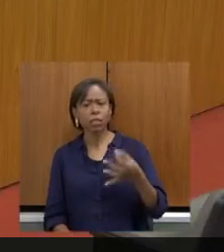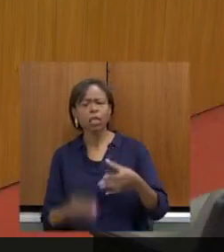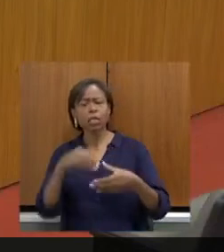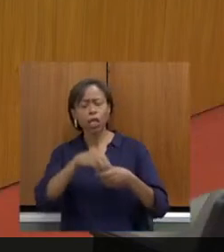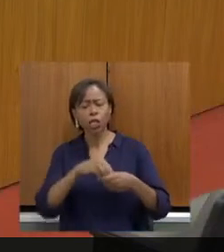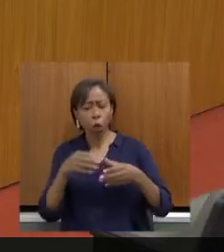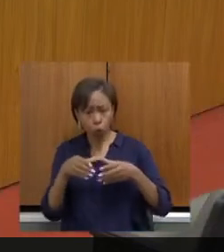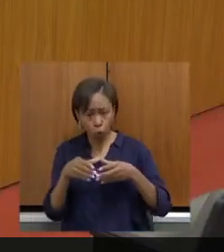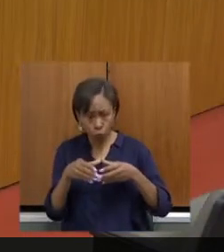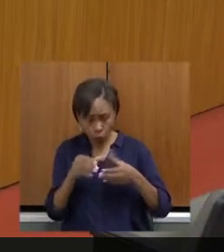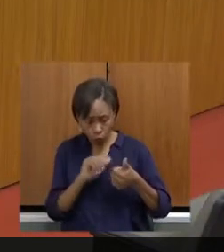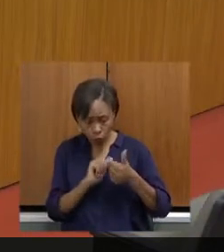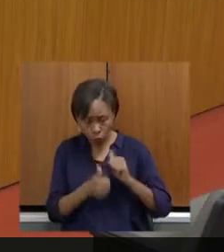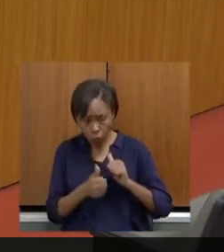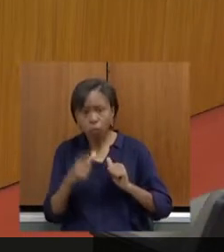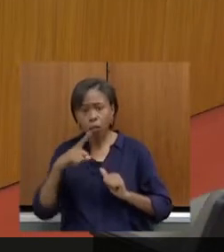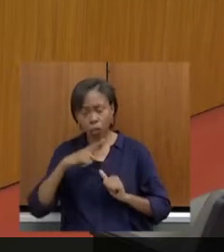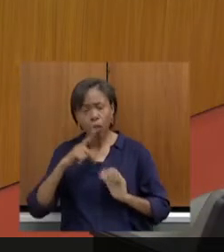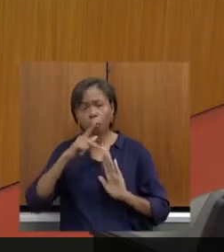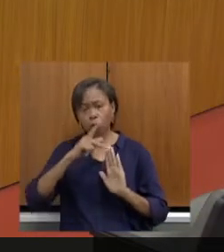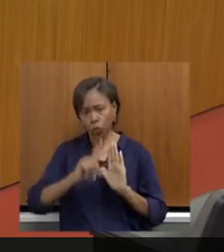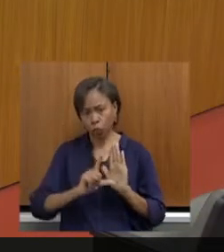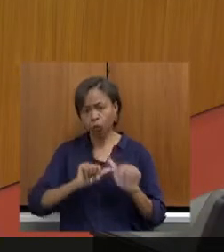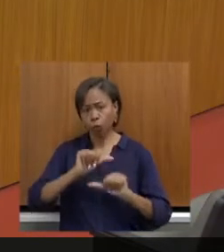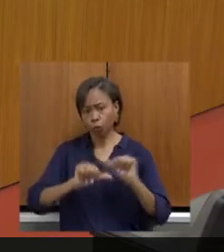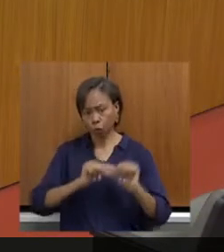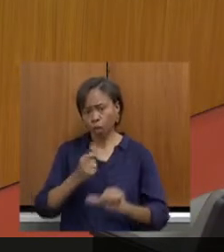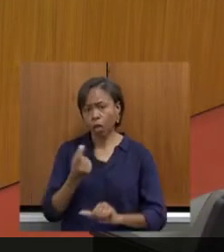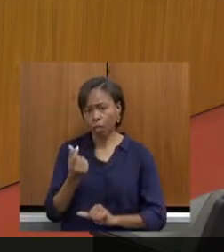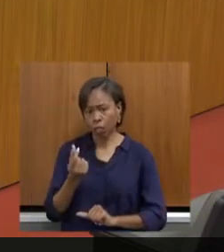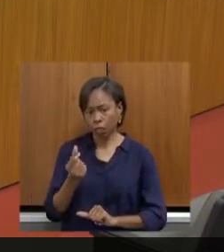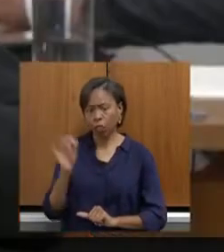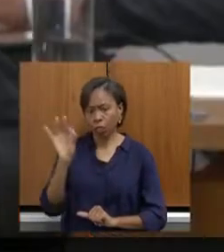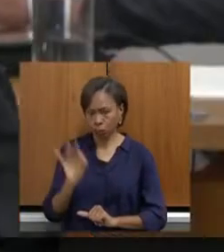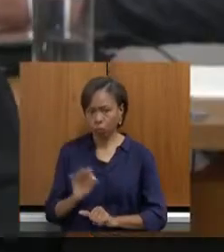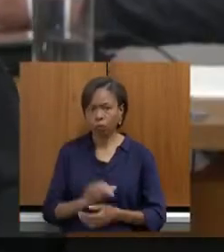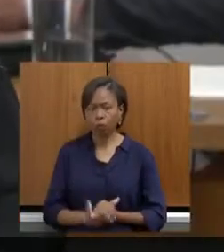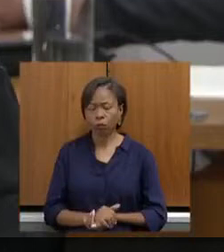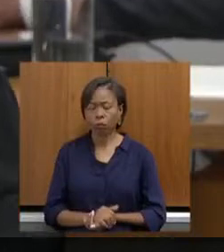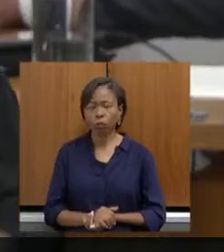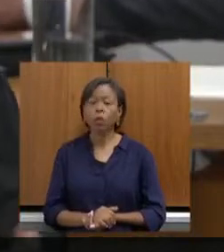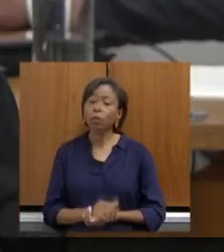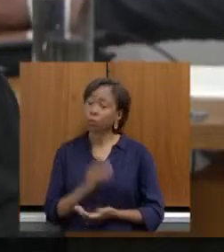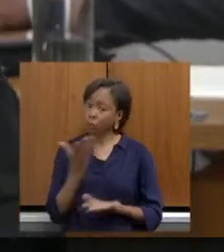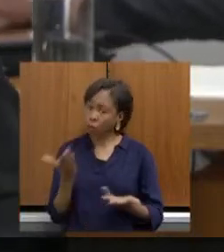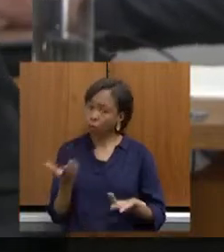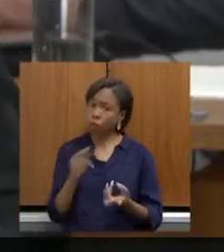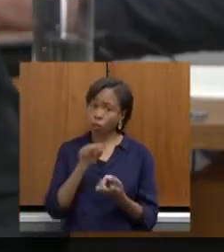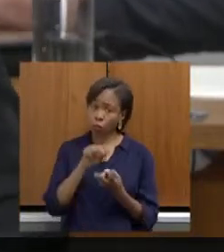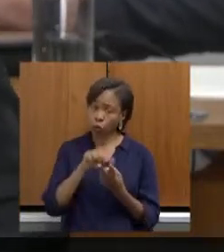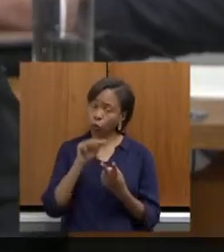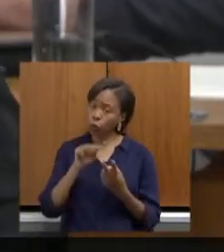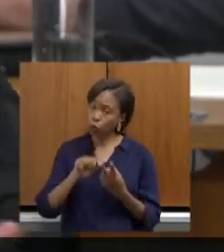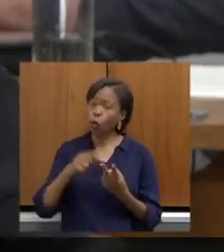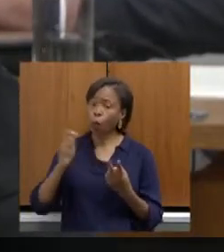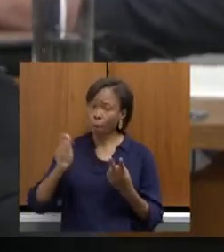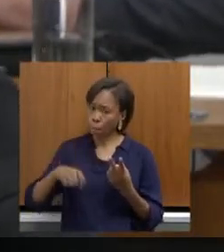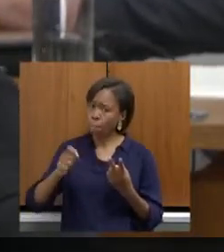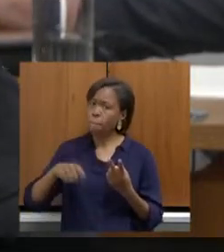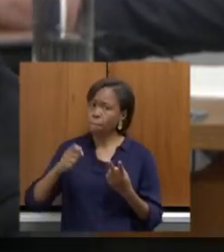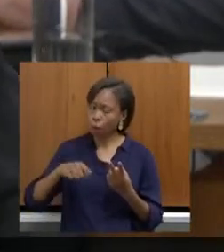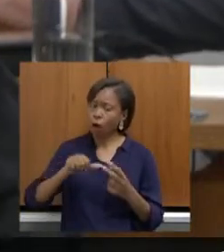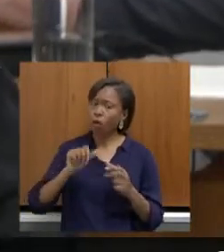comissão, tem projetos para a alteração desse valor, com certeza. Isso. Então, são dois movimentos que podem ser feitos de forma